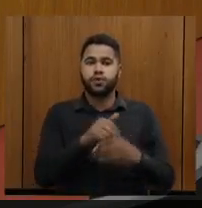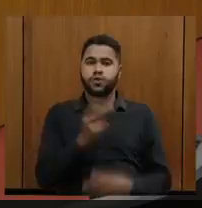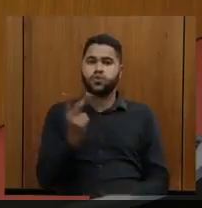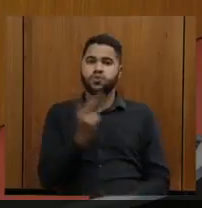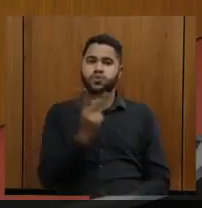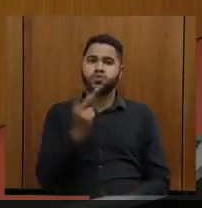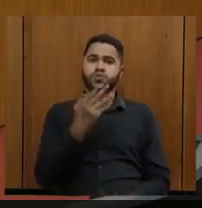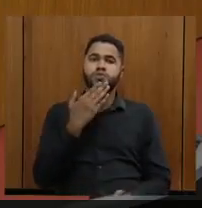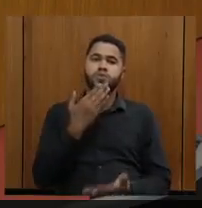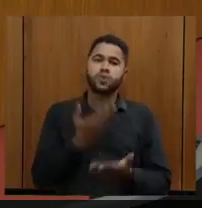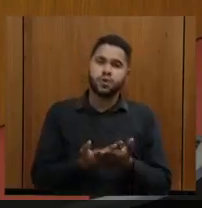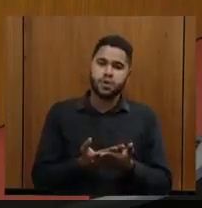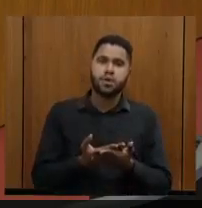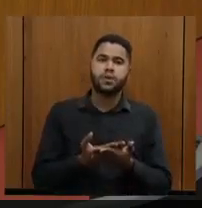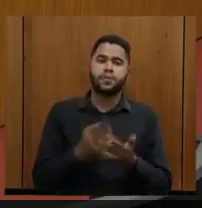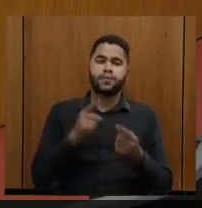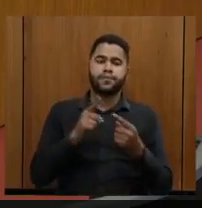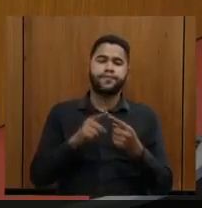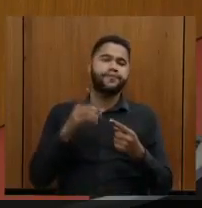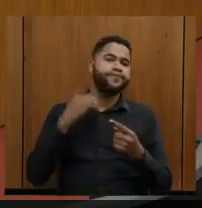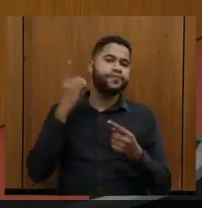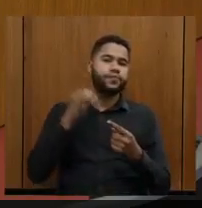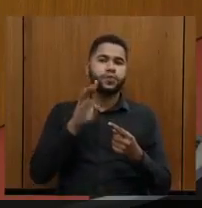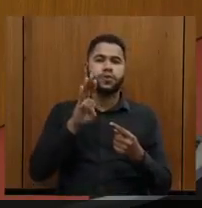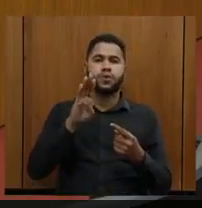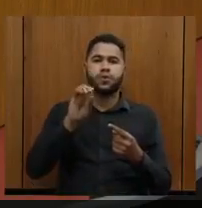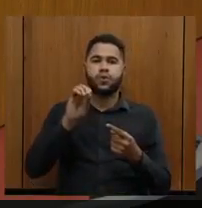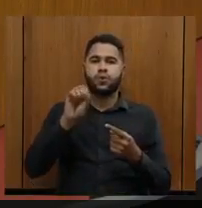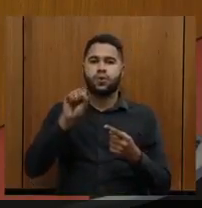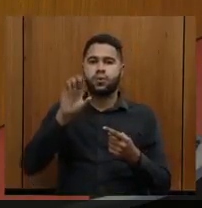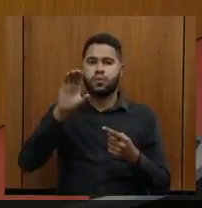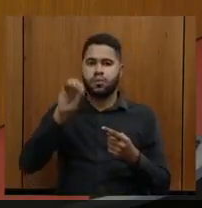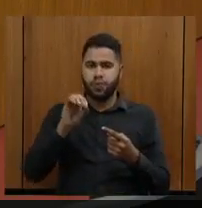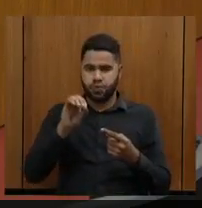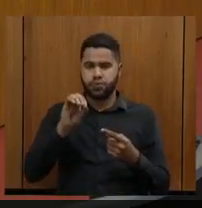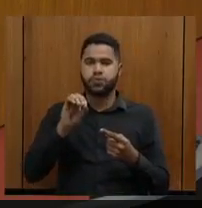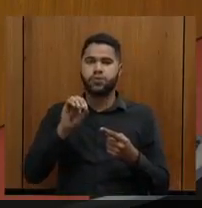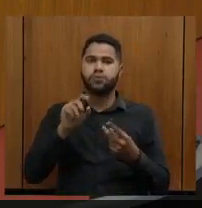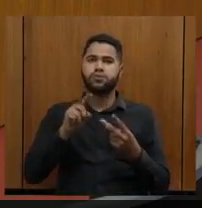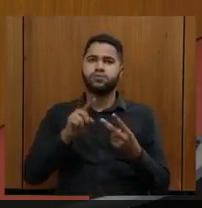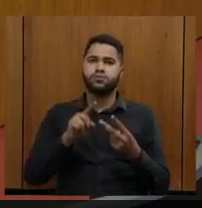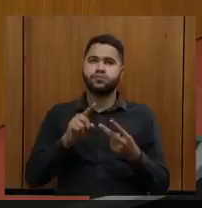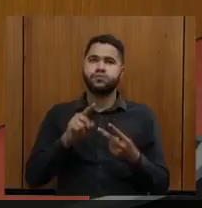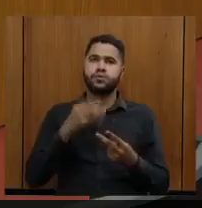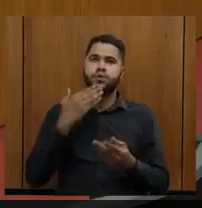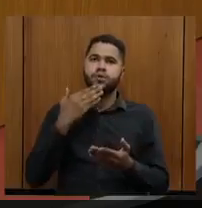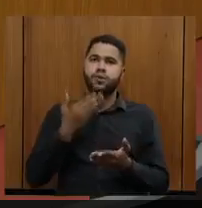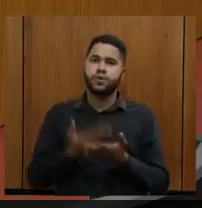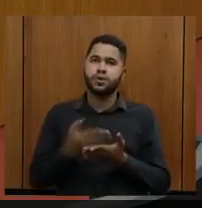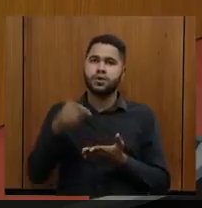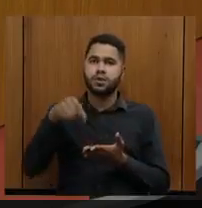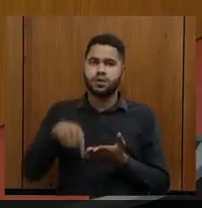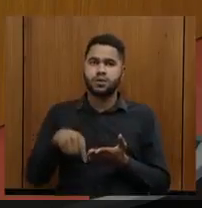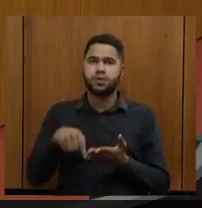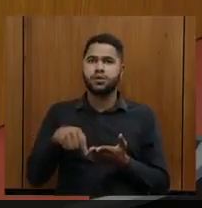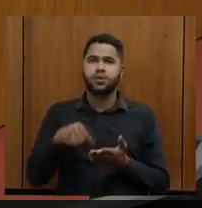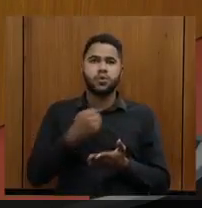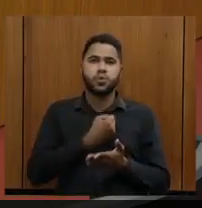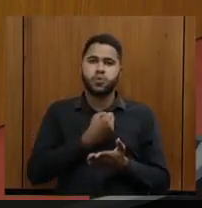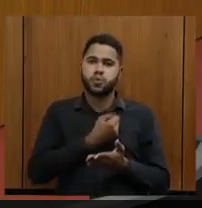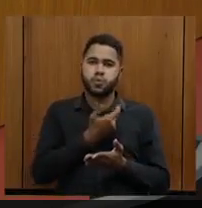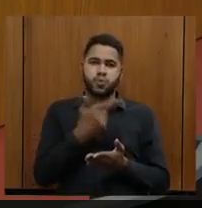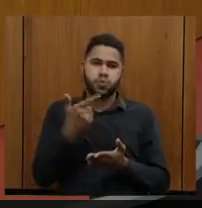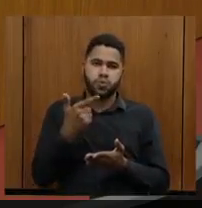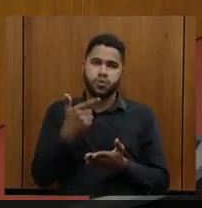do deputado Bosco. O requerimento que ele fez aqui, não tem número, mas